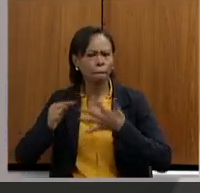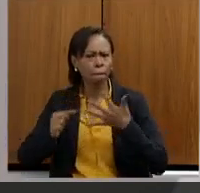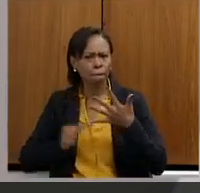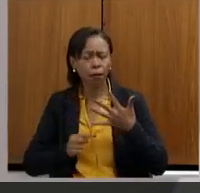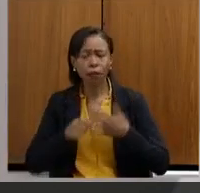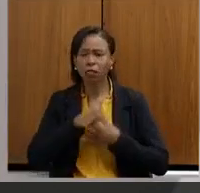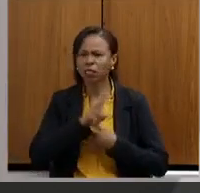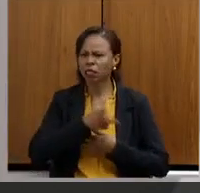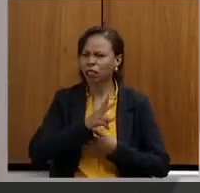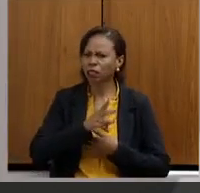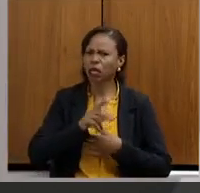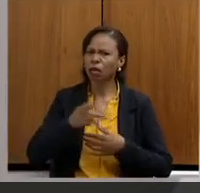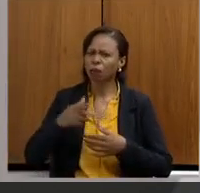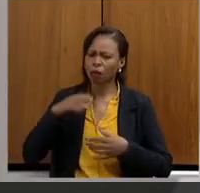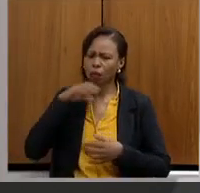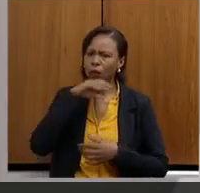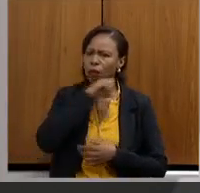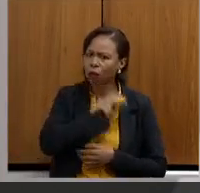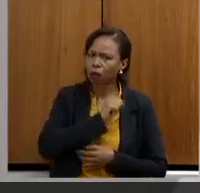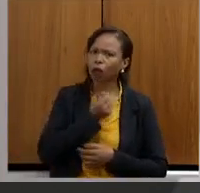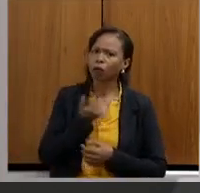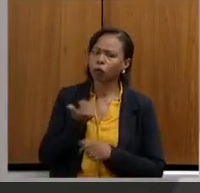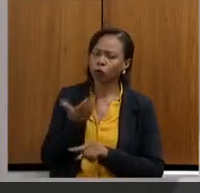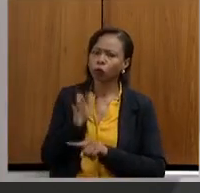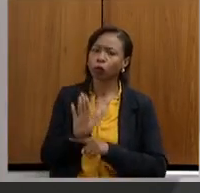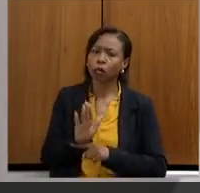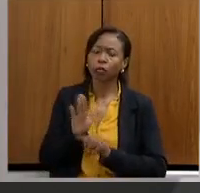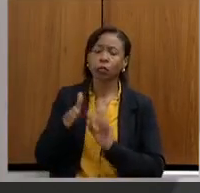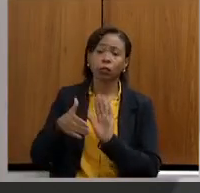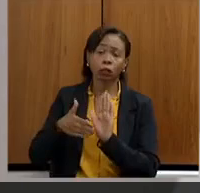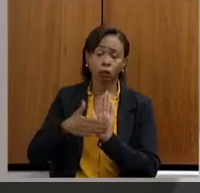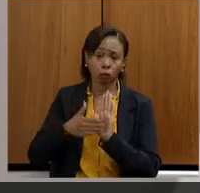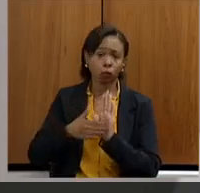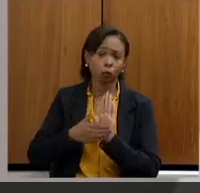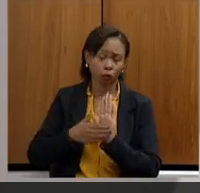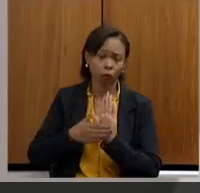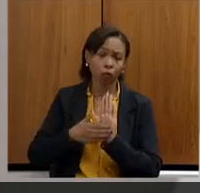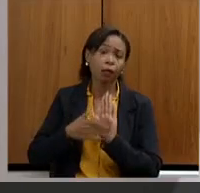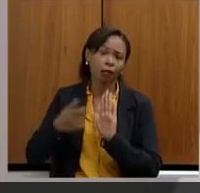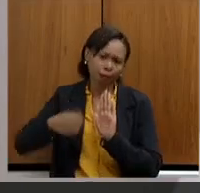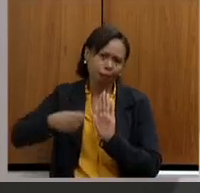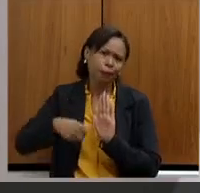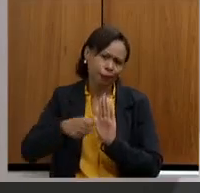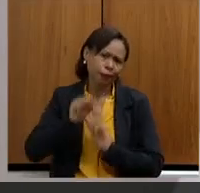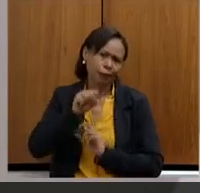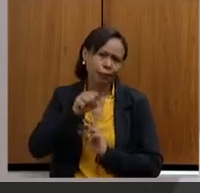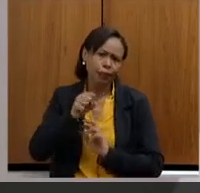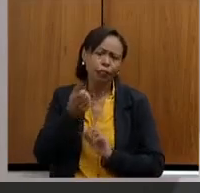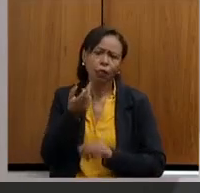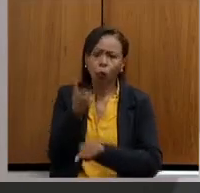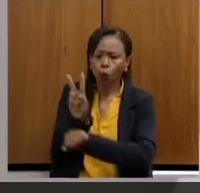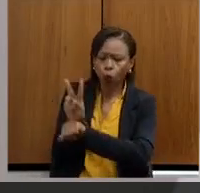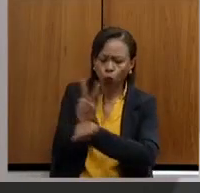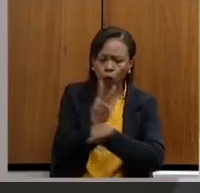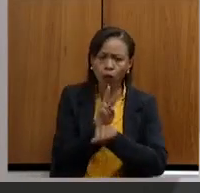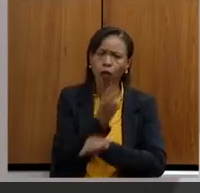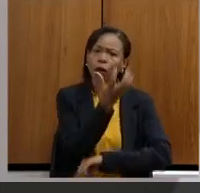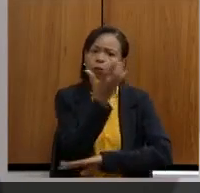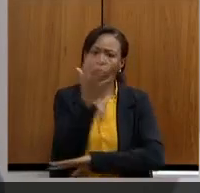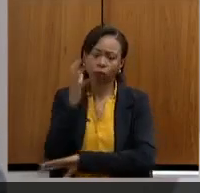agilidade dentro da nossa proposta de que temos sim que cuidar do meio ambiente, temos sim que